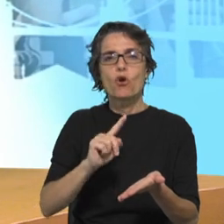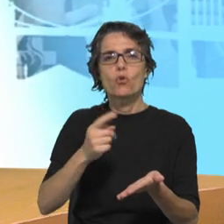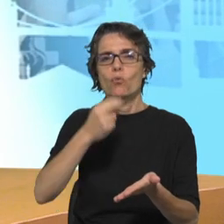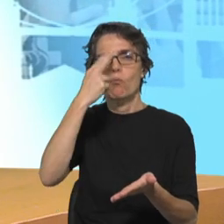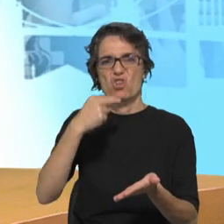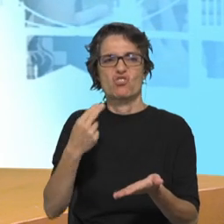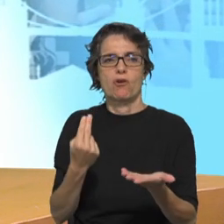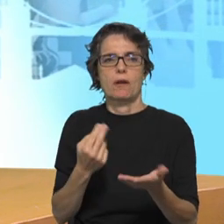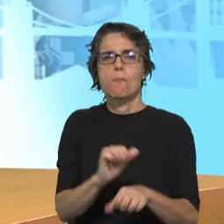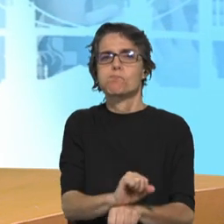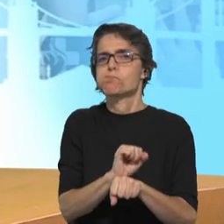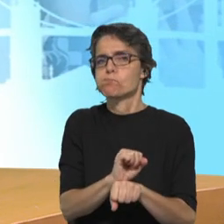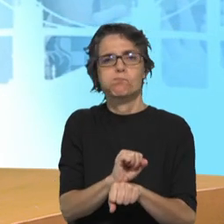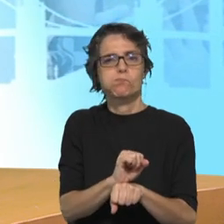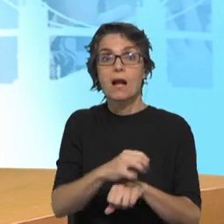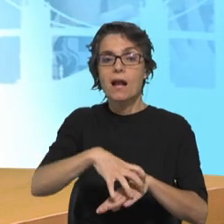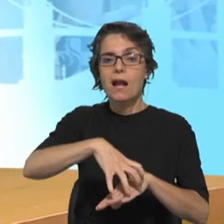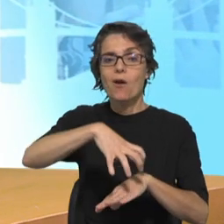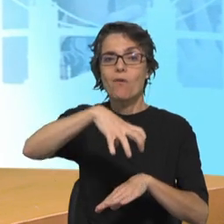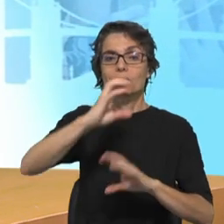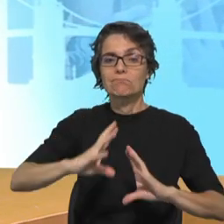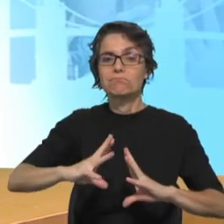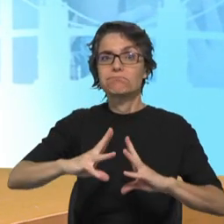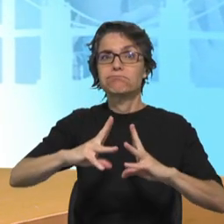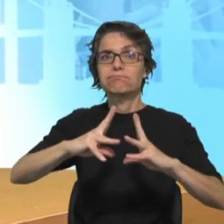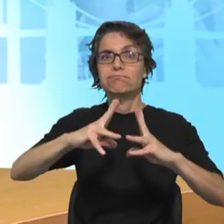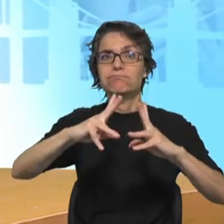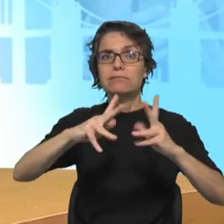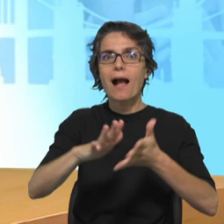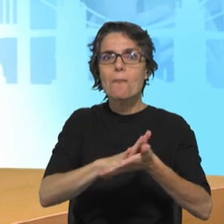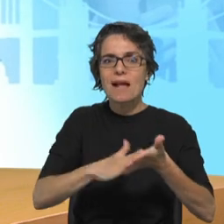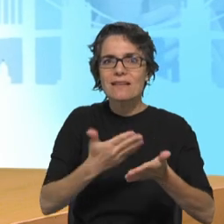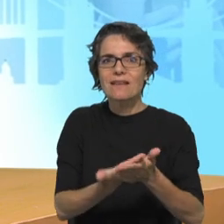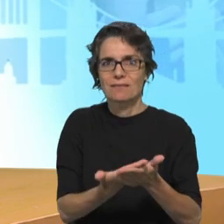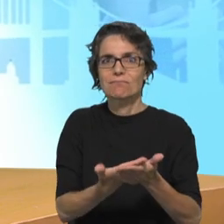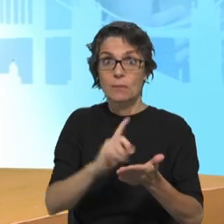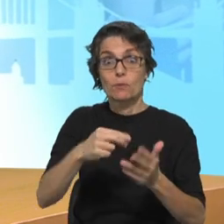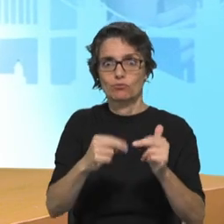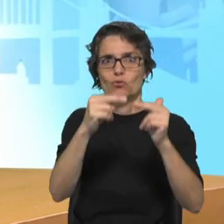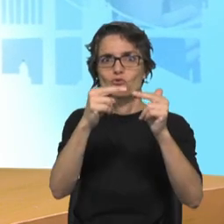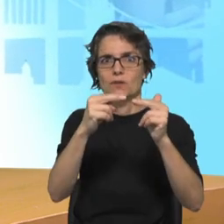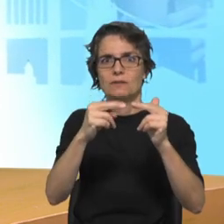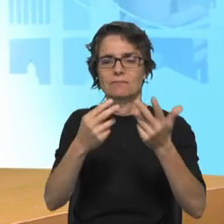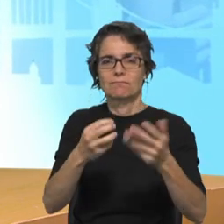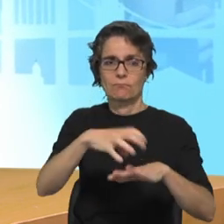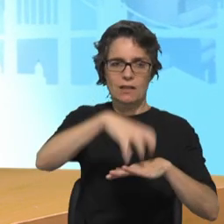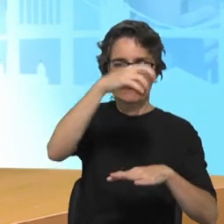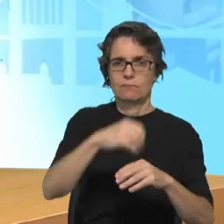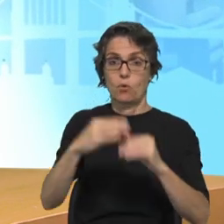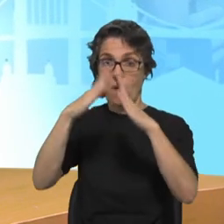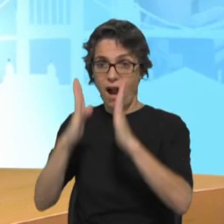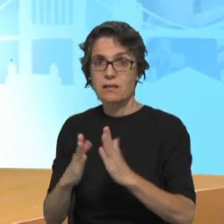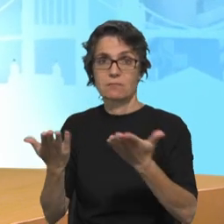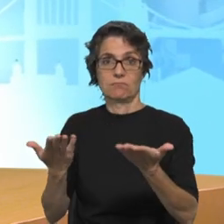empedernida de uma vez para sempre, mas é uma base a partir da qual se constrói. Um edifício, uma casa,